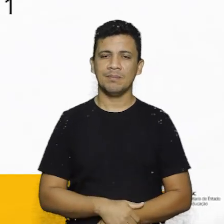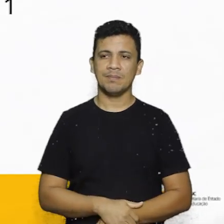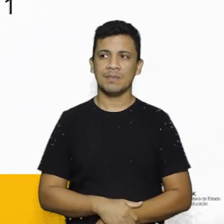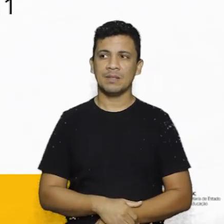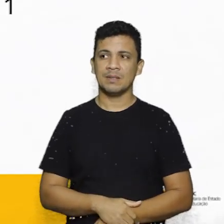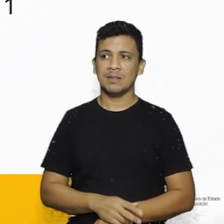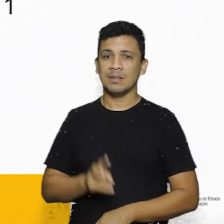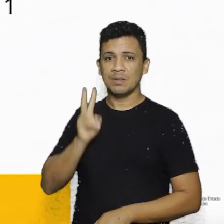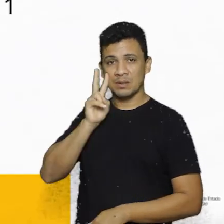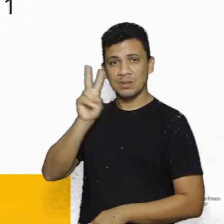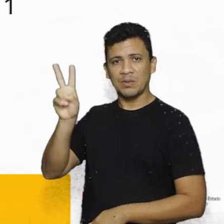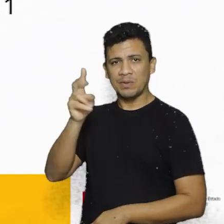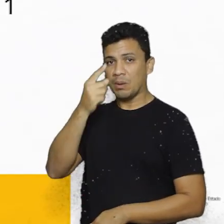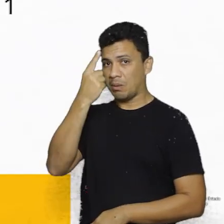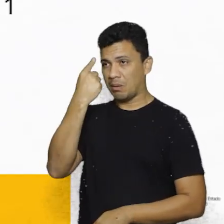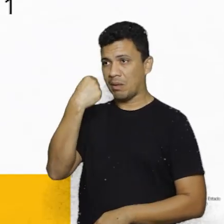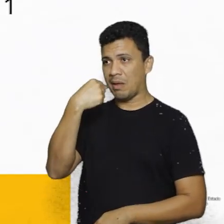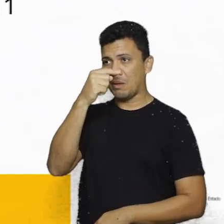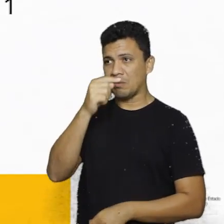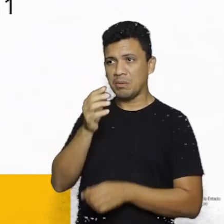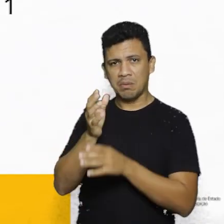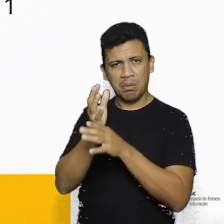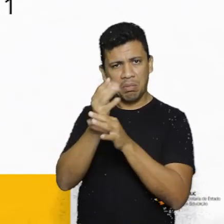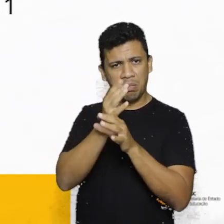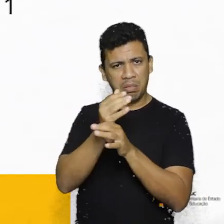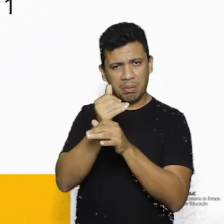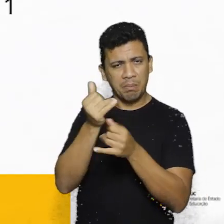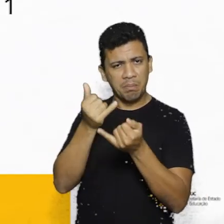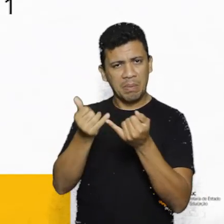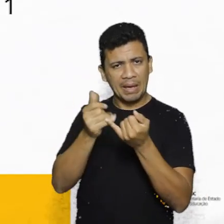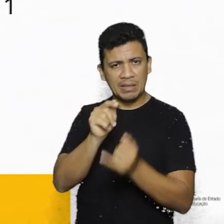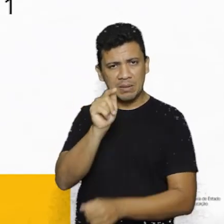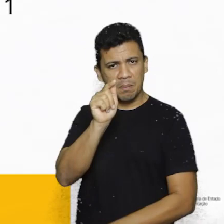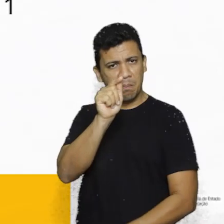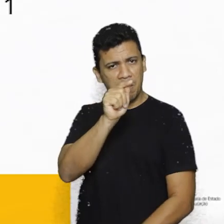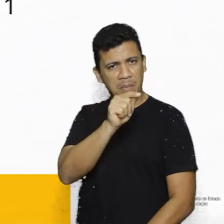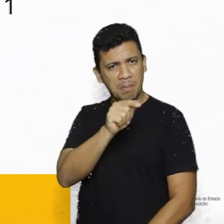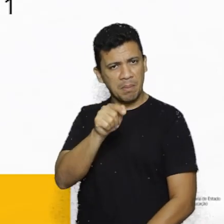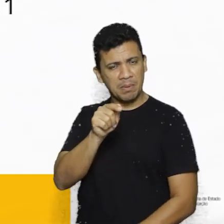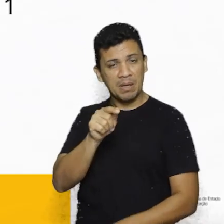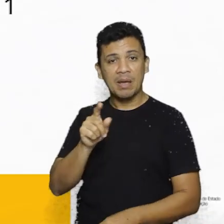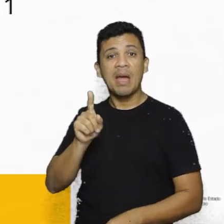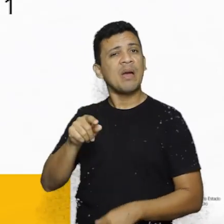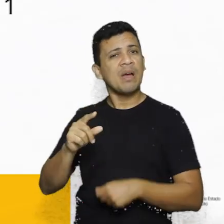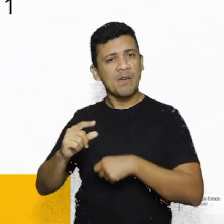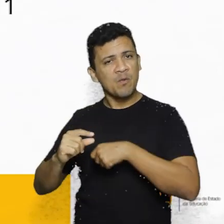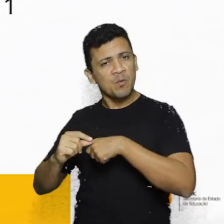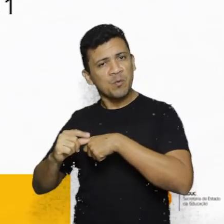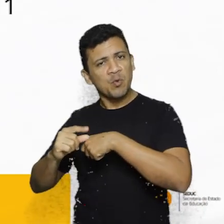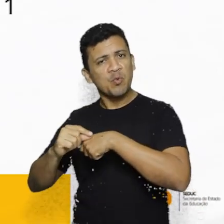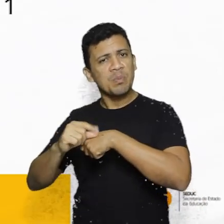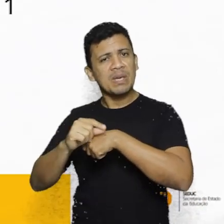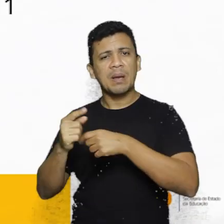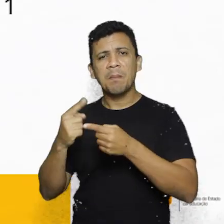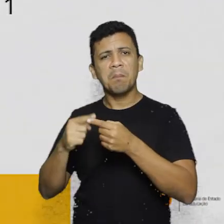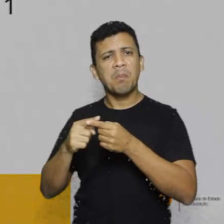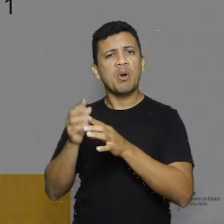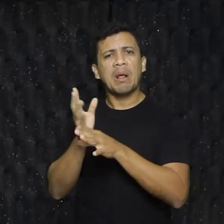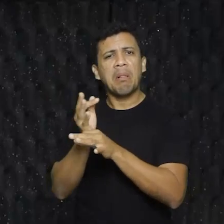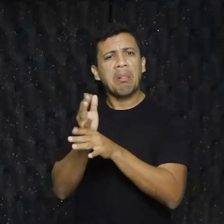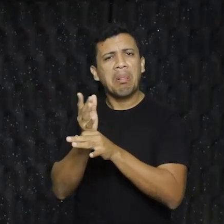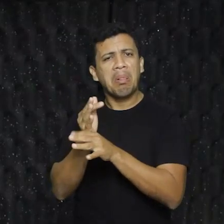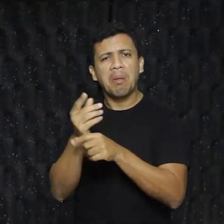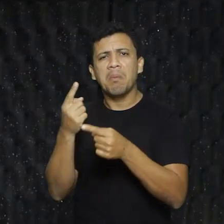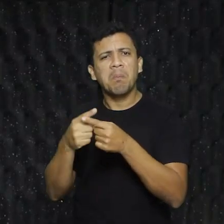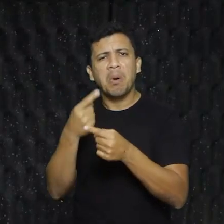Vocês estão vendo o relógio. Parece uma porção de pontinho, mas na verdade são insetos, são formigas. Por que esse relógio derrete? Por que ele está